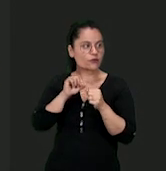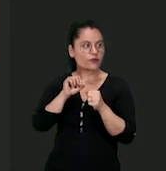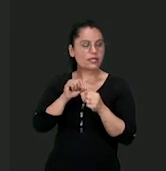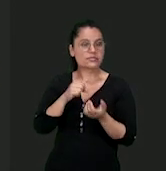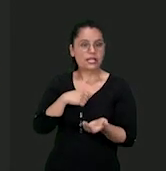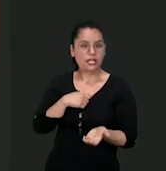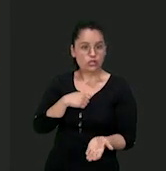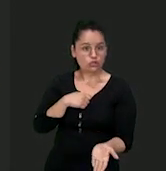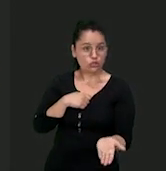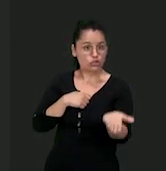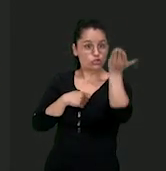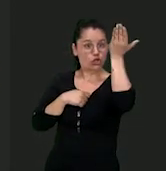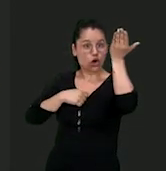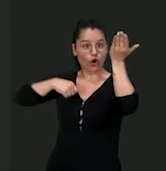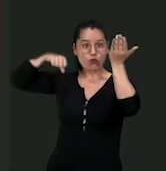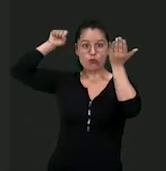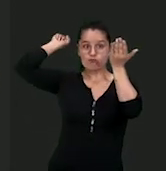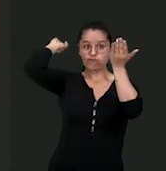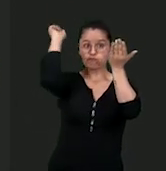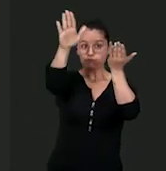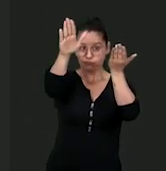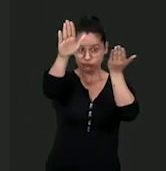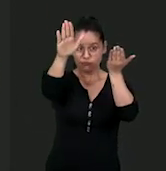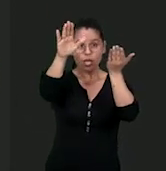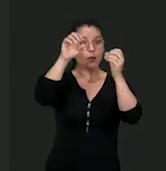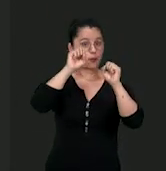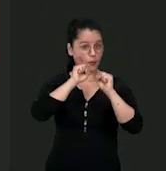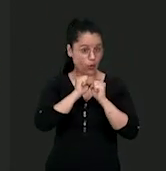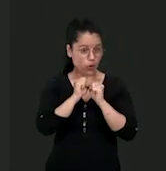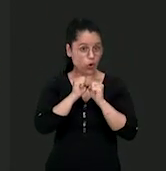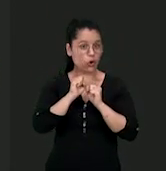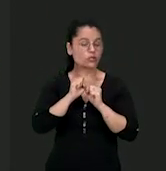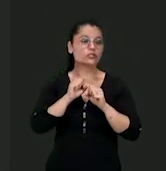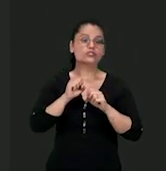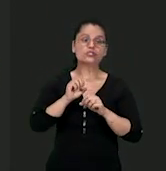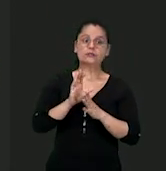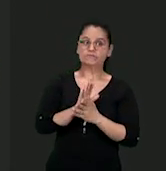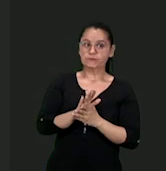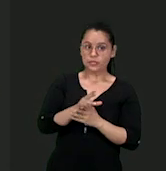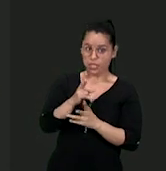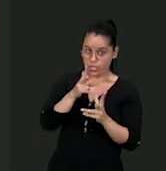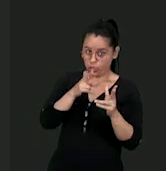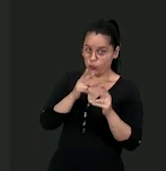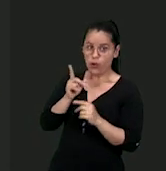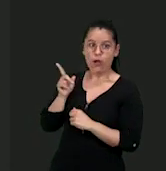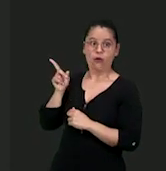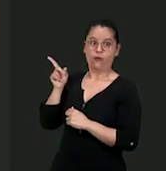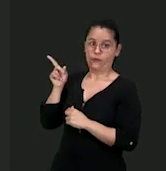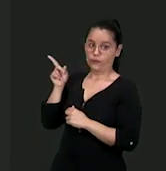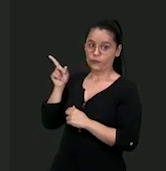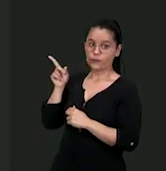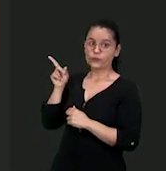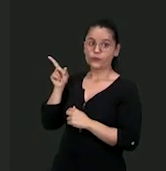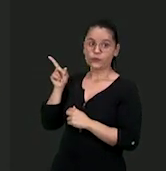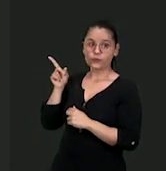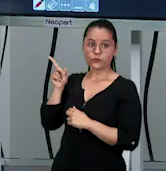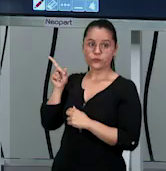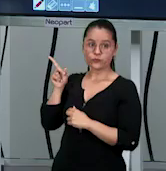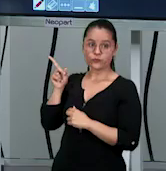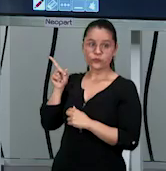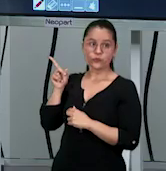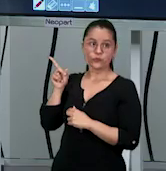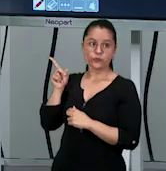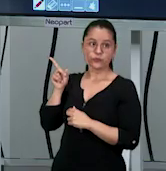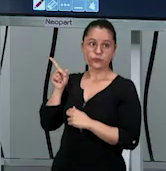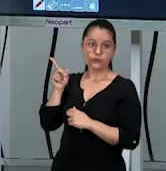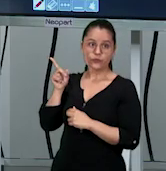ou seja, eu jogo a bola aqui no alto e bato nela, igualzinha essa jogadora que está preparando para poder fazer. eu estou